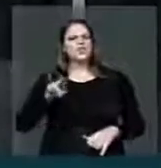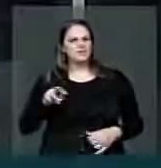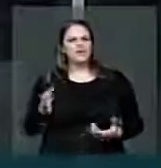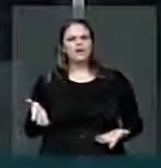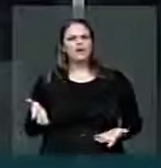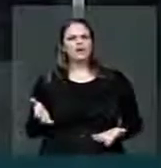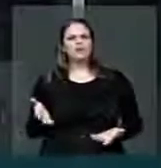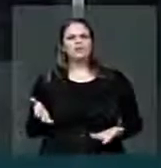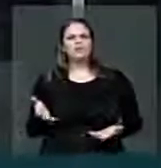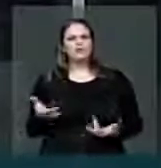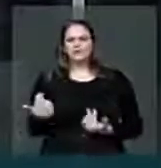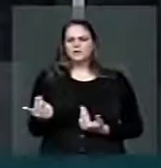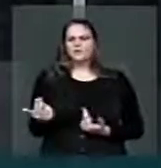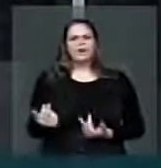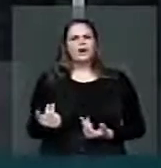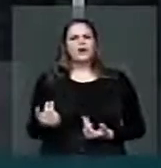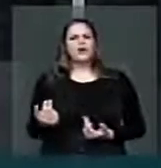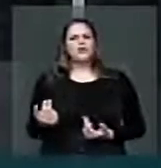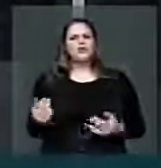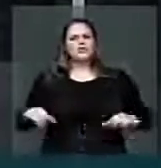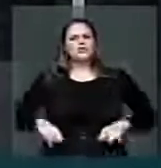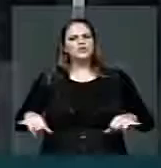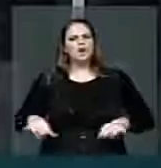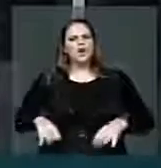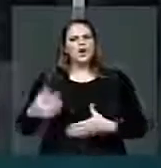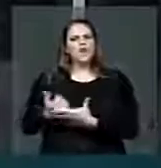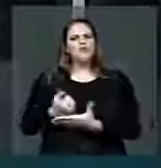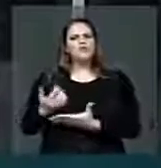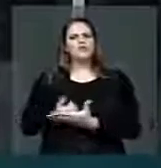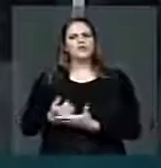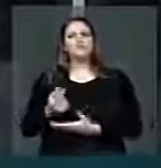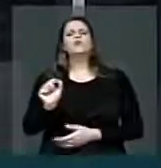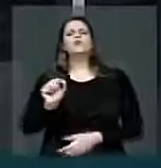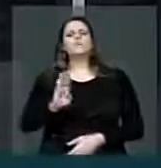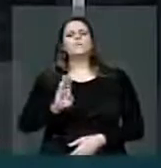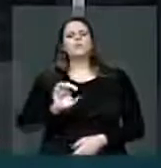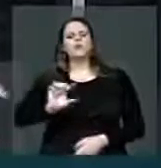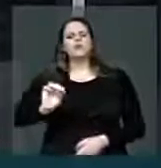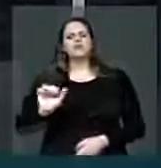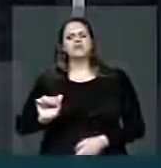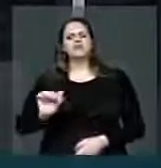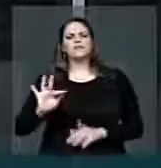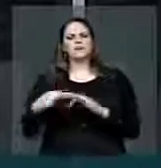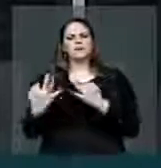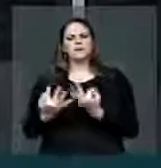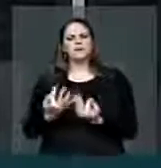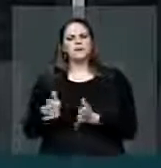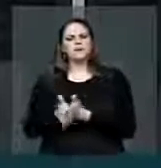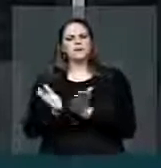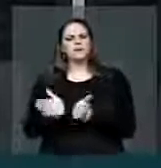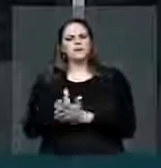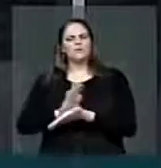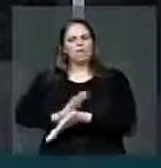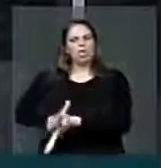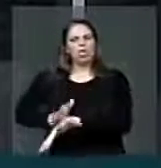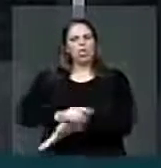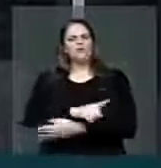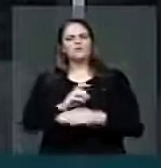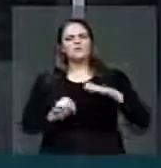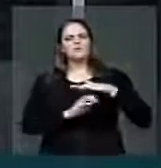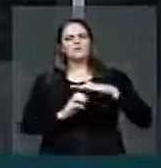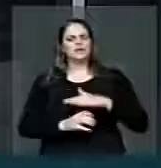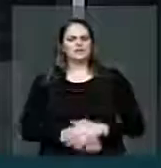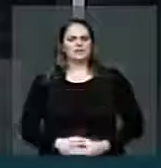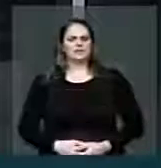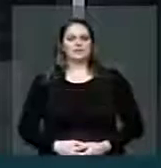avançada, vivendo de Bolsa Família, sejam explorados e esmagados por a empresa Canabés. E também espero que